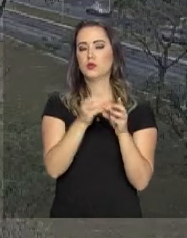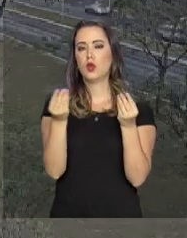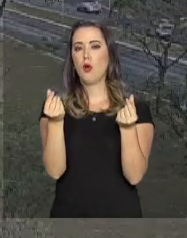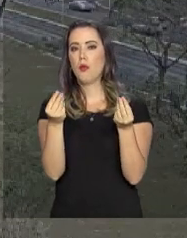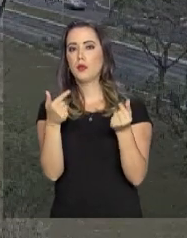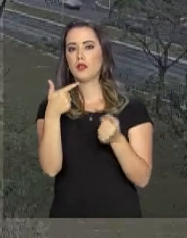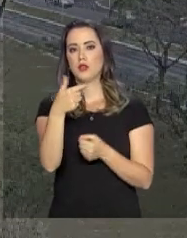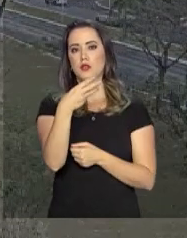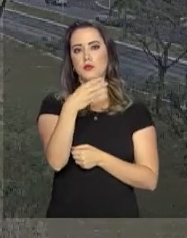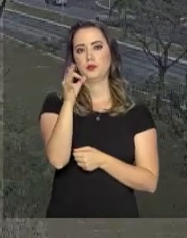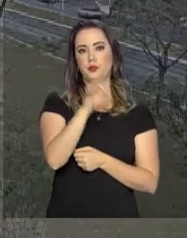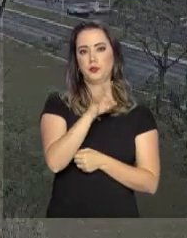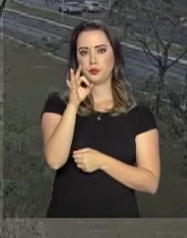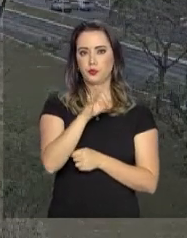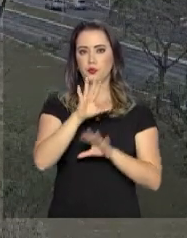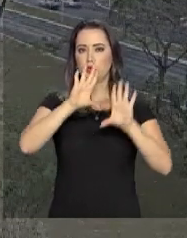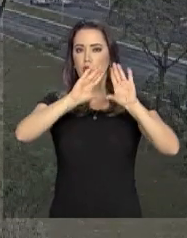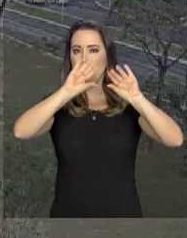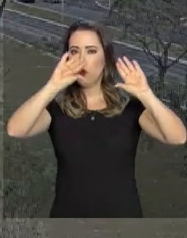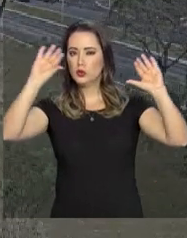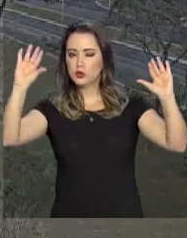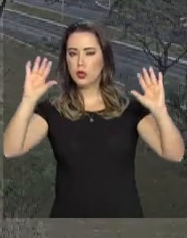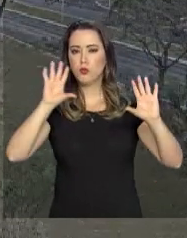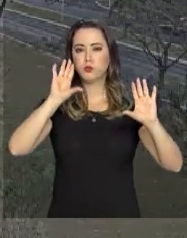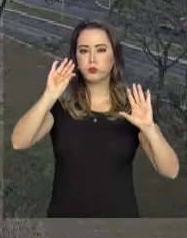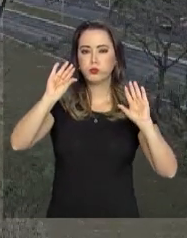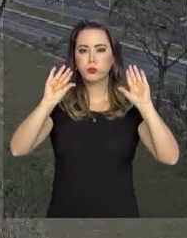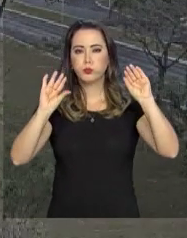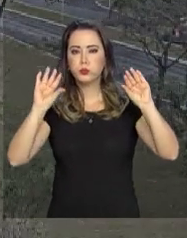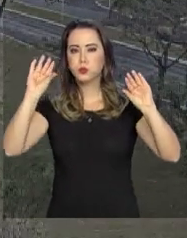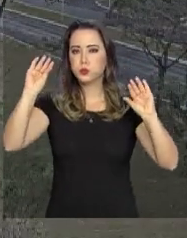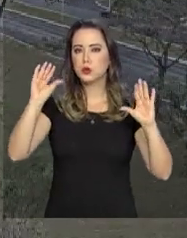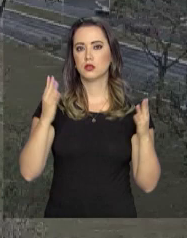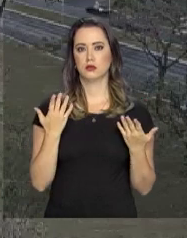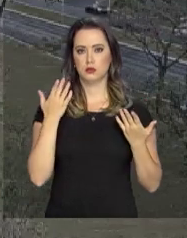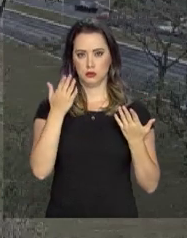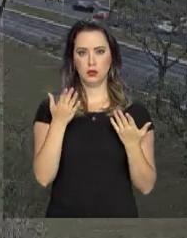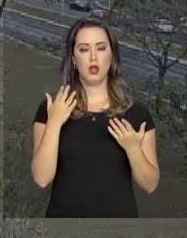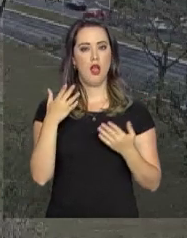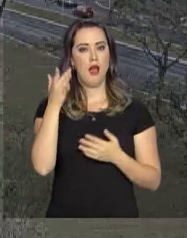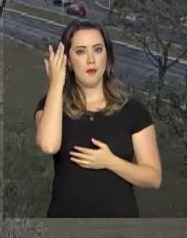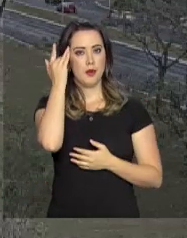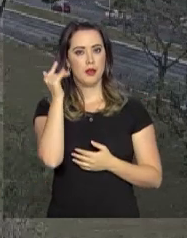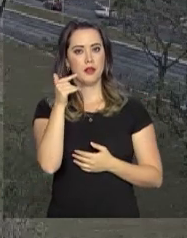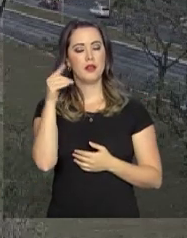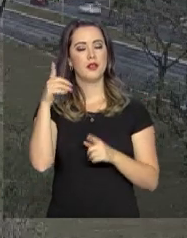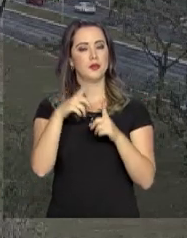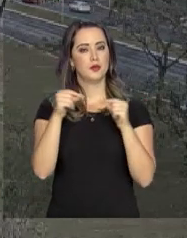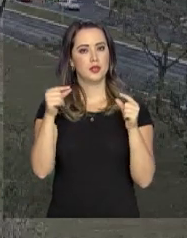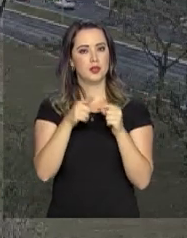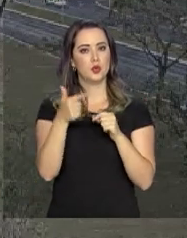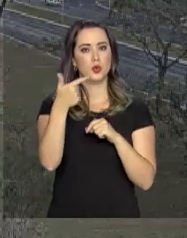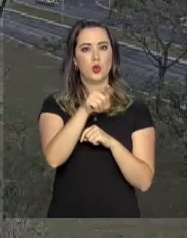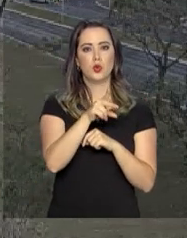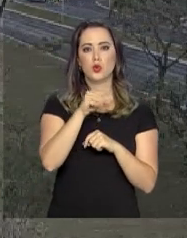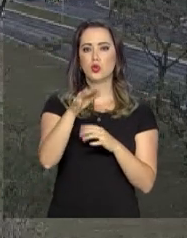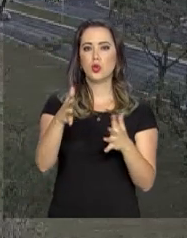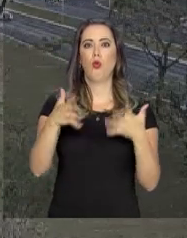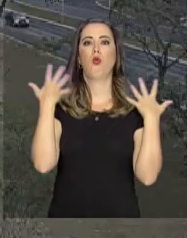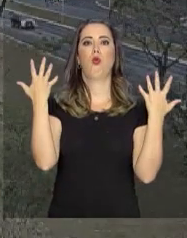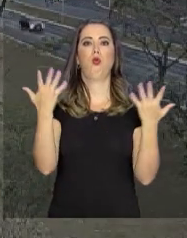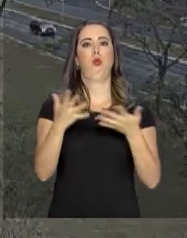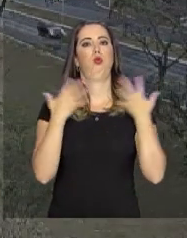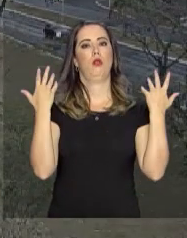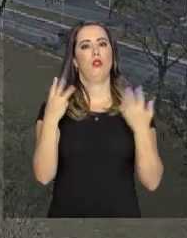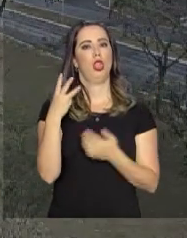em 23%. O céu segue com poucas nuvens. Amanhã, Brasília terá mais um dia quente com máxima